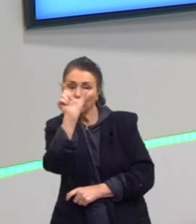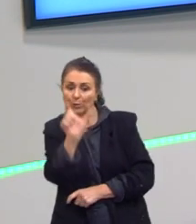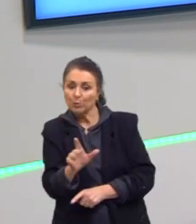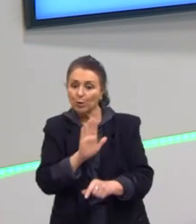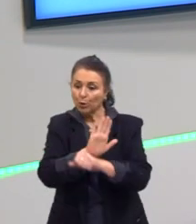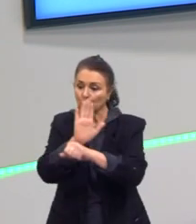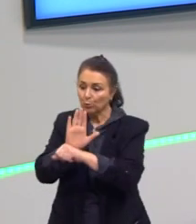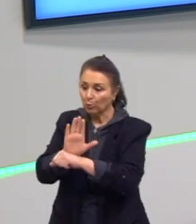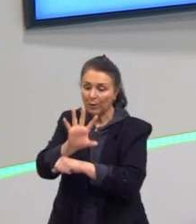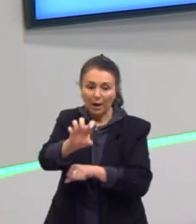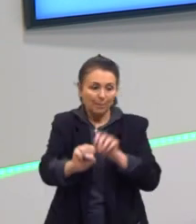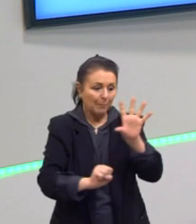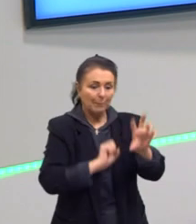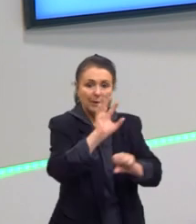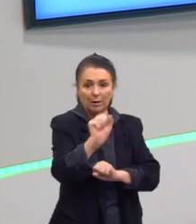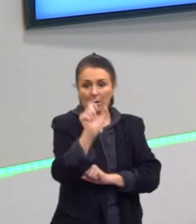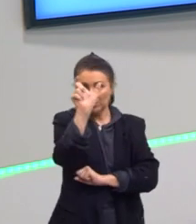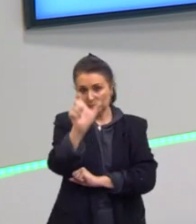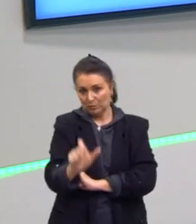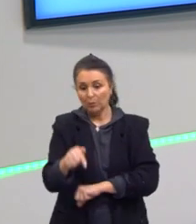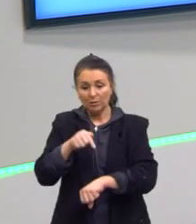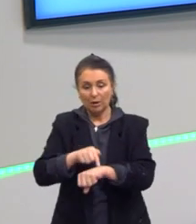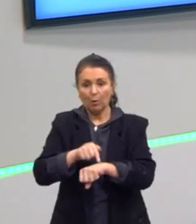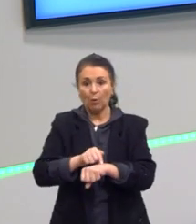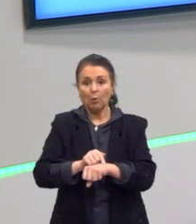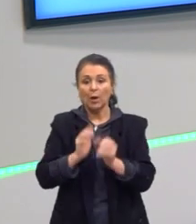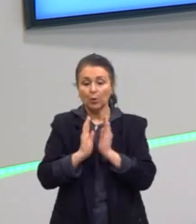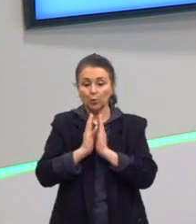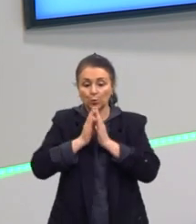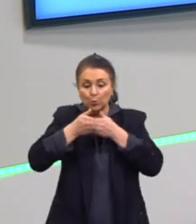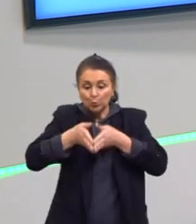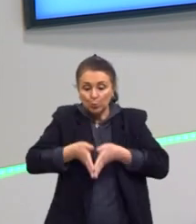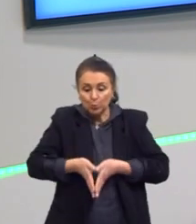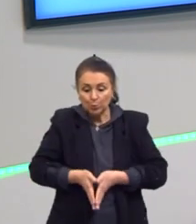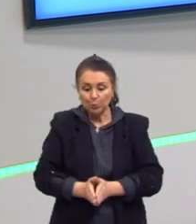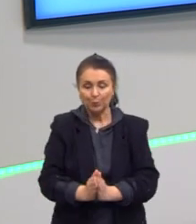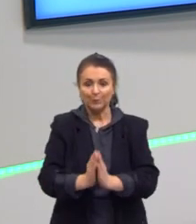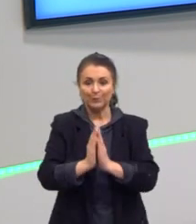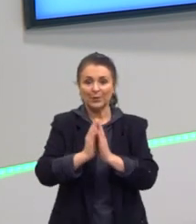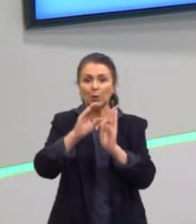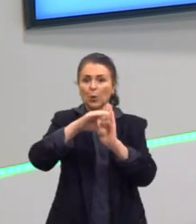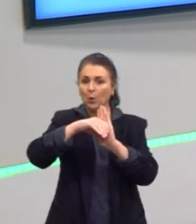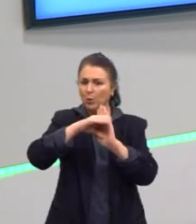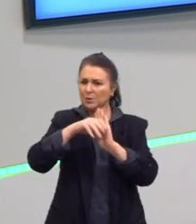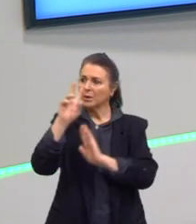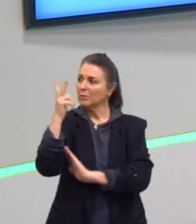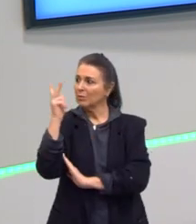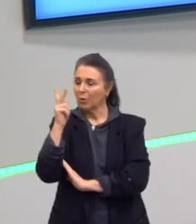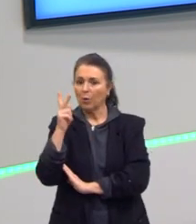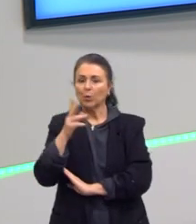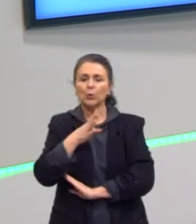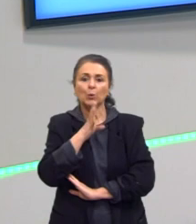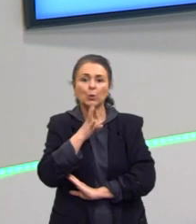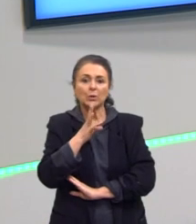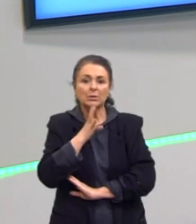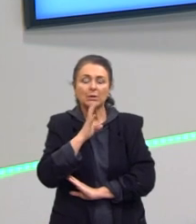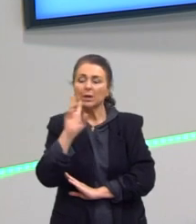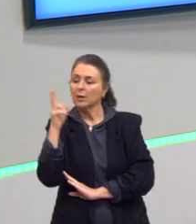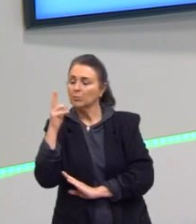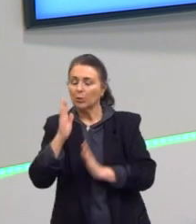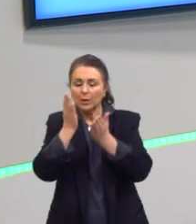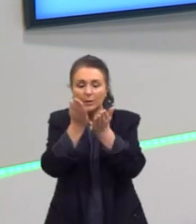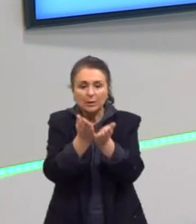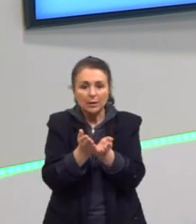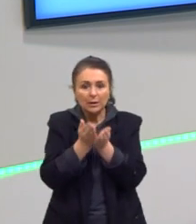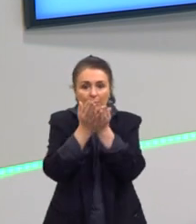Titanic. Então, é interessante como conceito histórico conhecer a história desse barco,